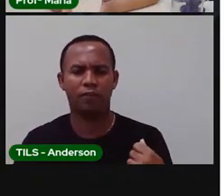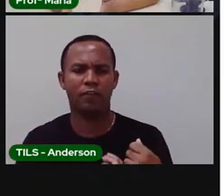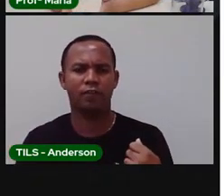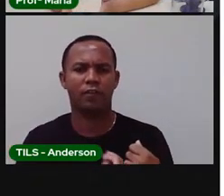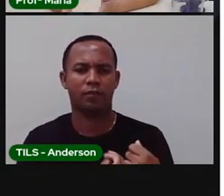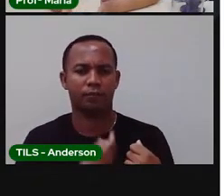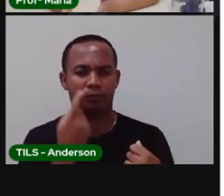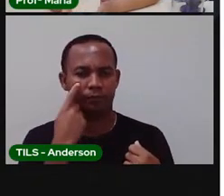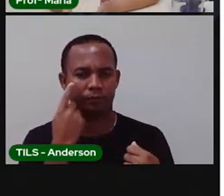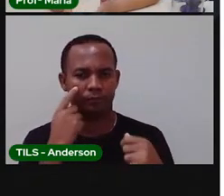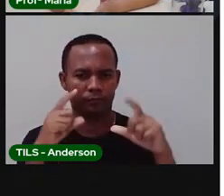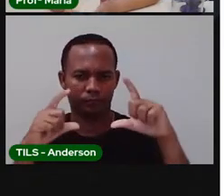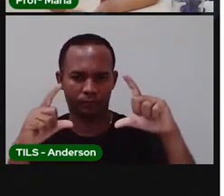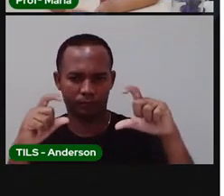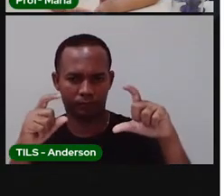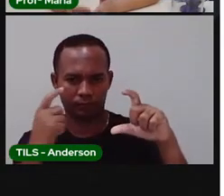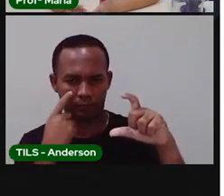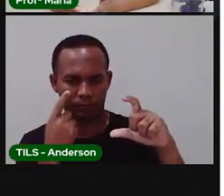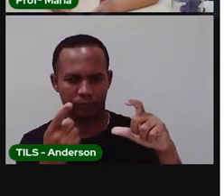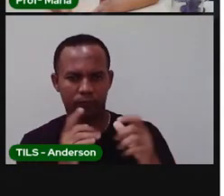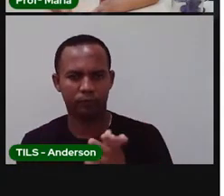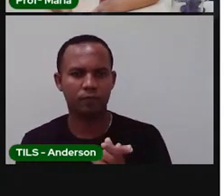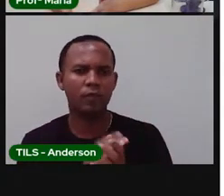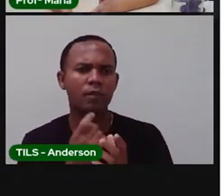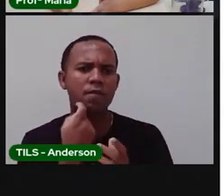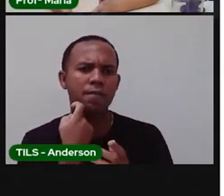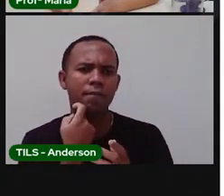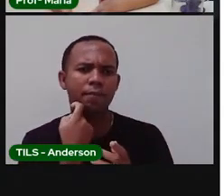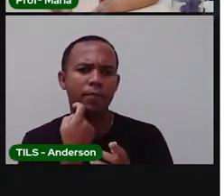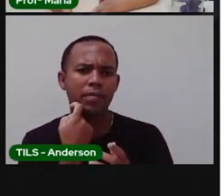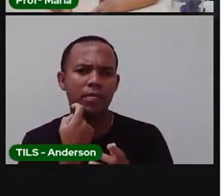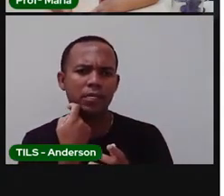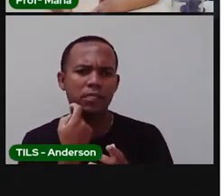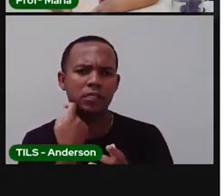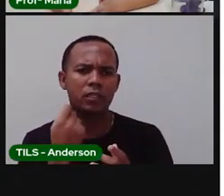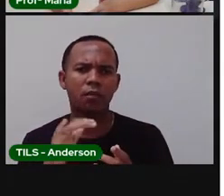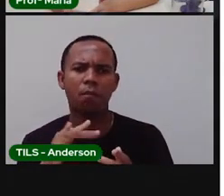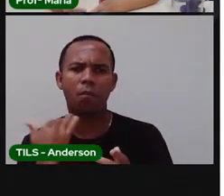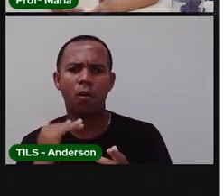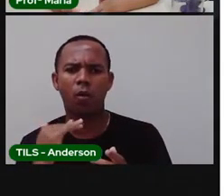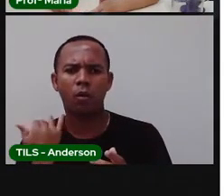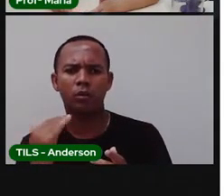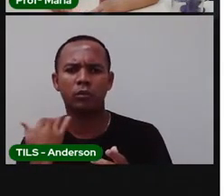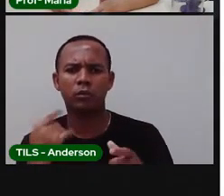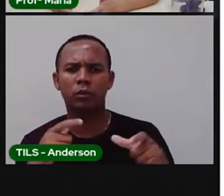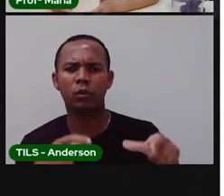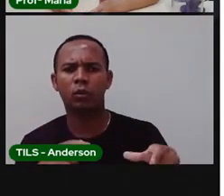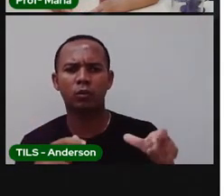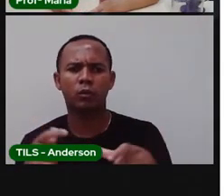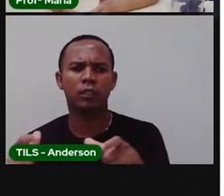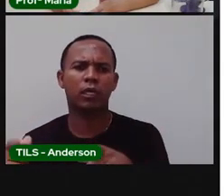duas fotos para vocês, né? Peixes que morreram em um riacho.